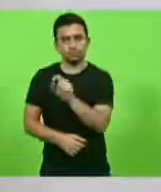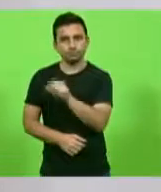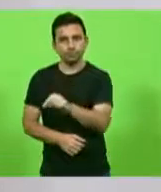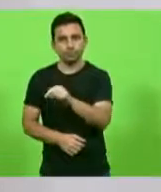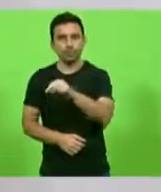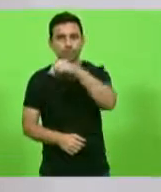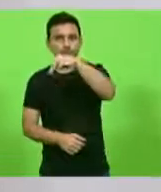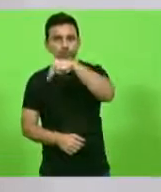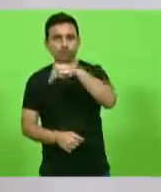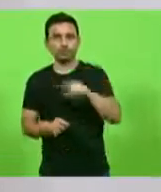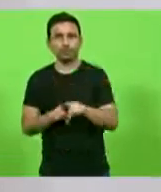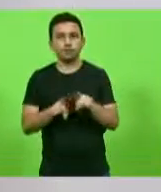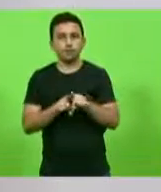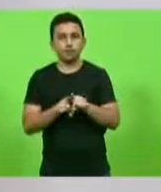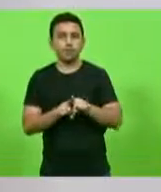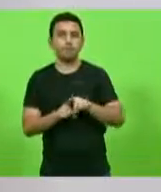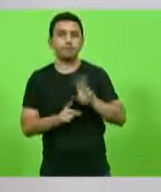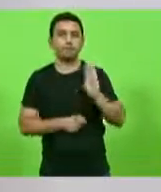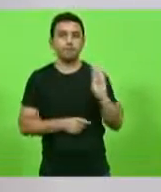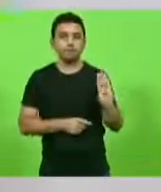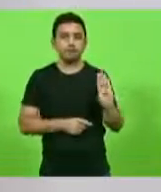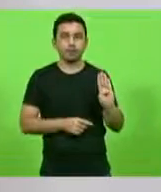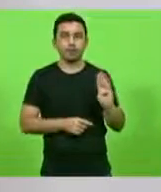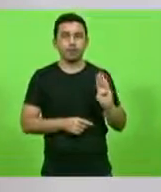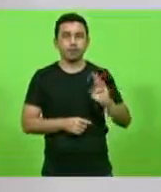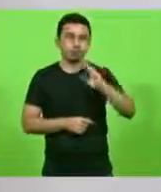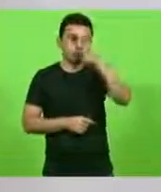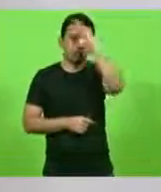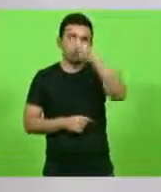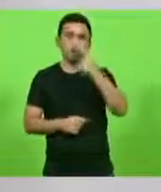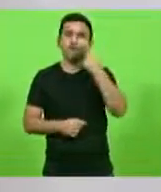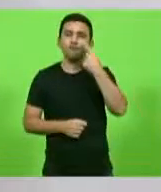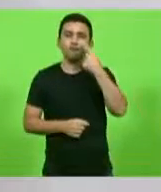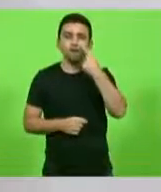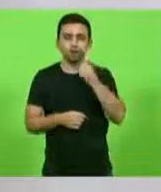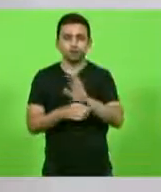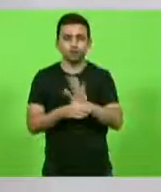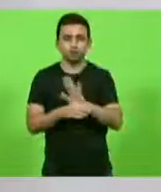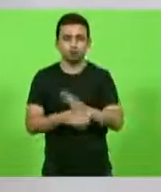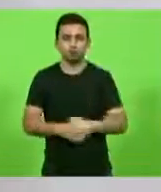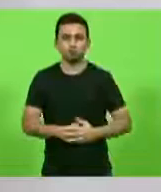B, Lula, Moro e Bolsonaro. Pode passar o primeiro vídeo.